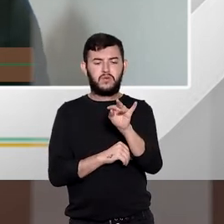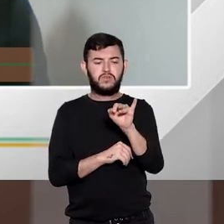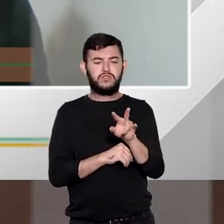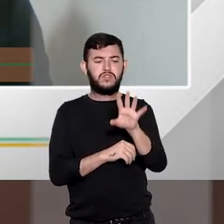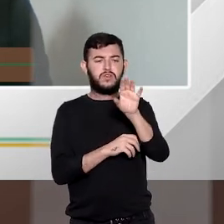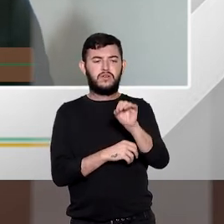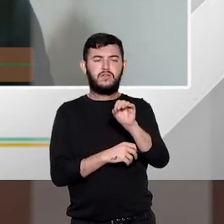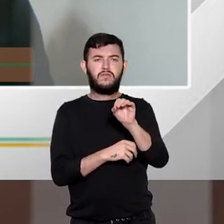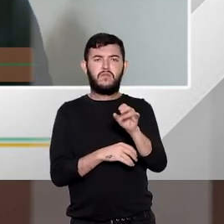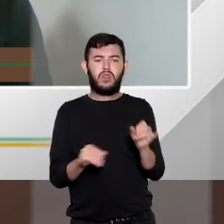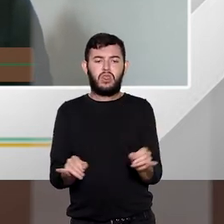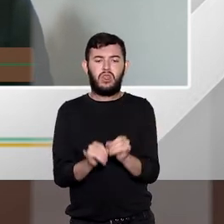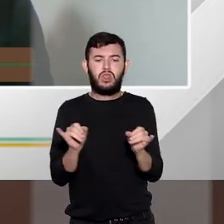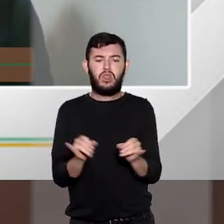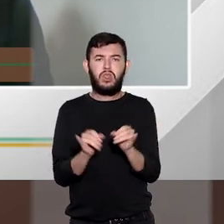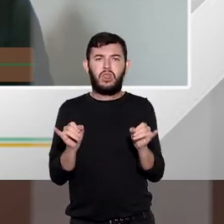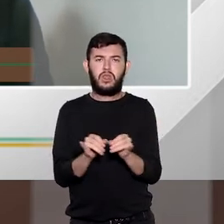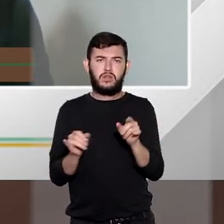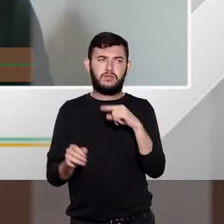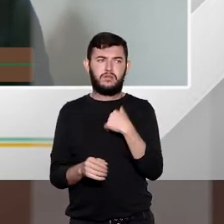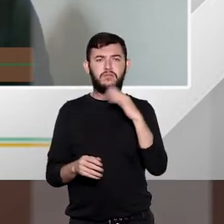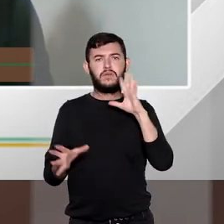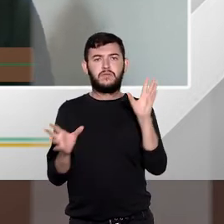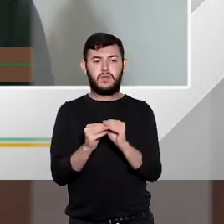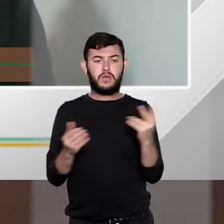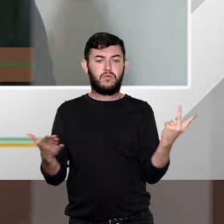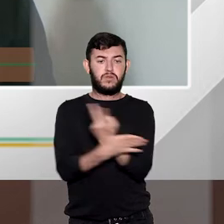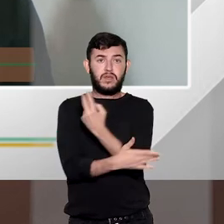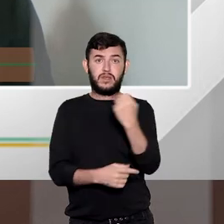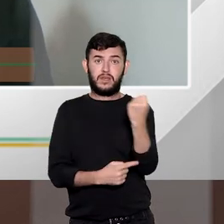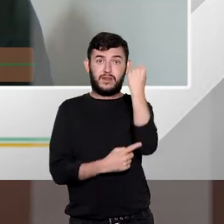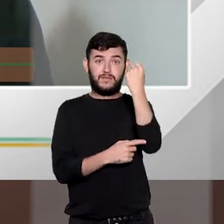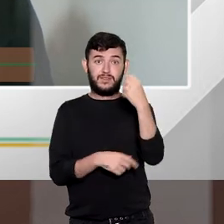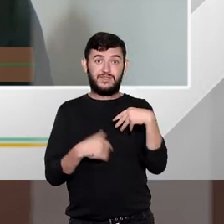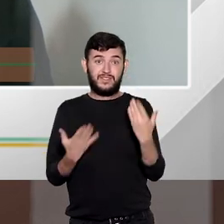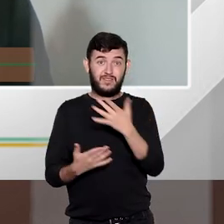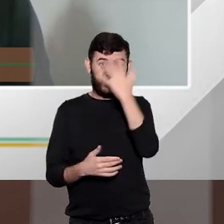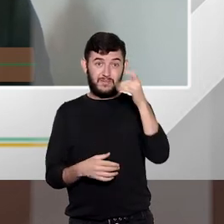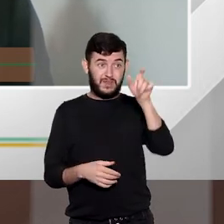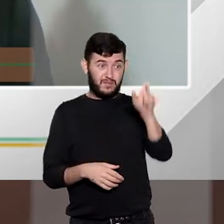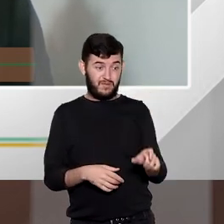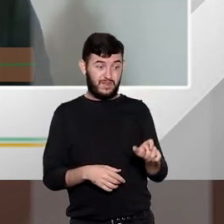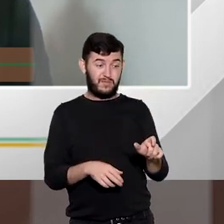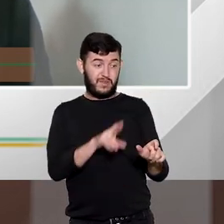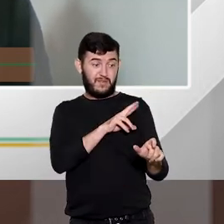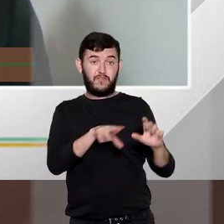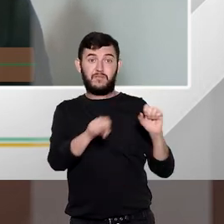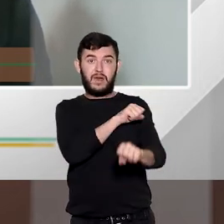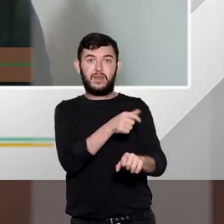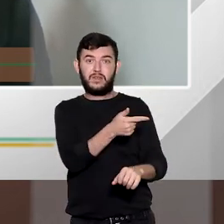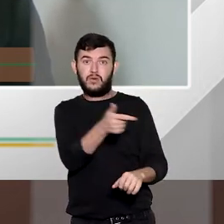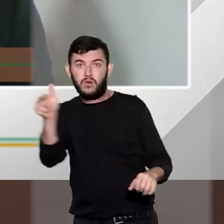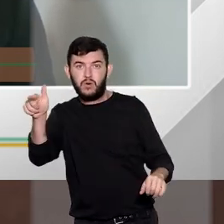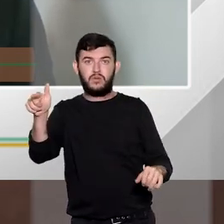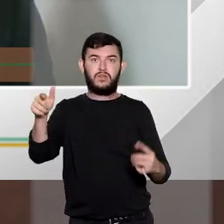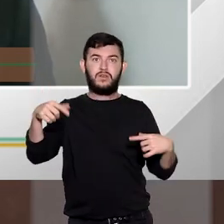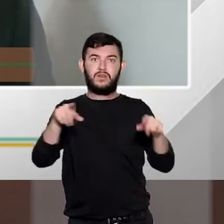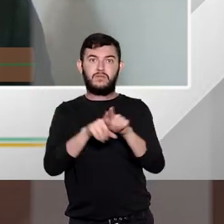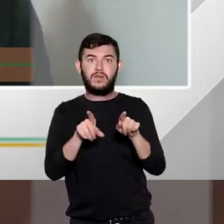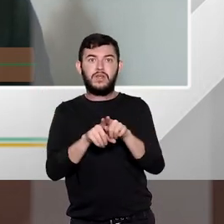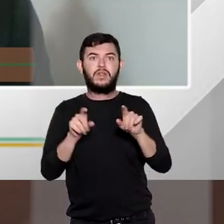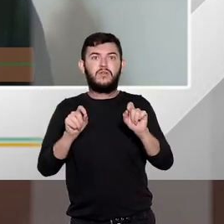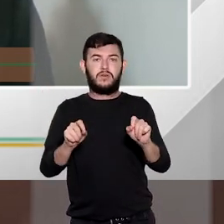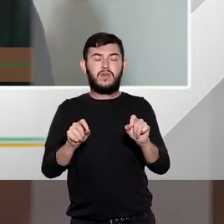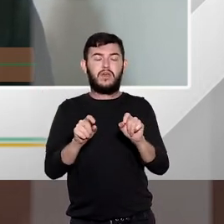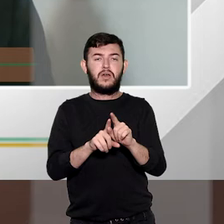autor. Já tem essa circunstância lá como circunstância agravante. Aí tu pega o homicídio, que já tem lá o homicídio qualificado de pena